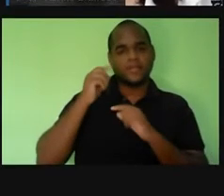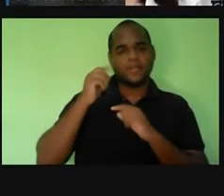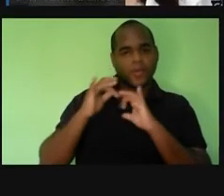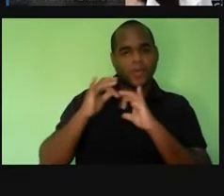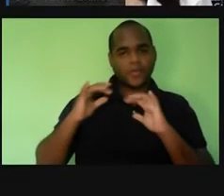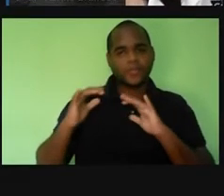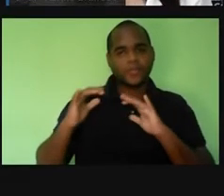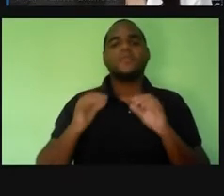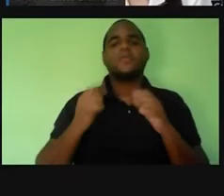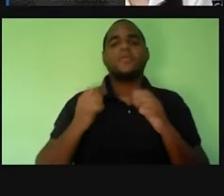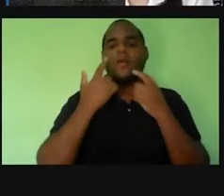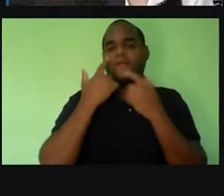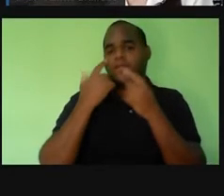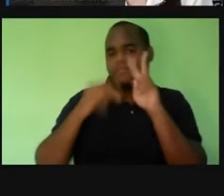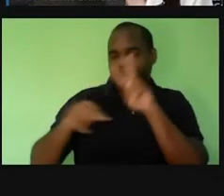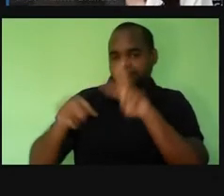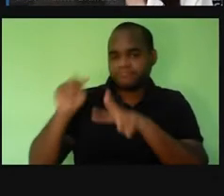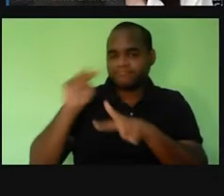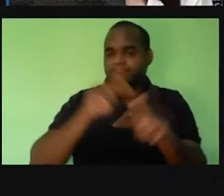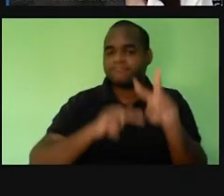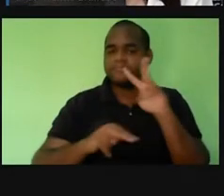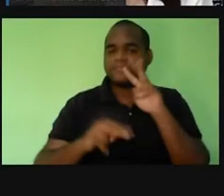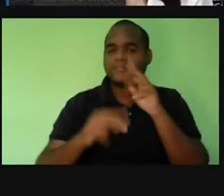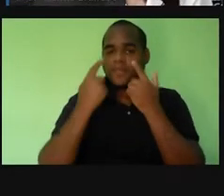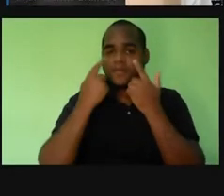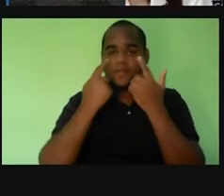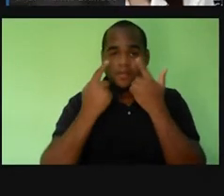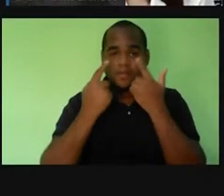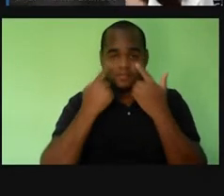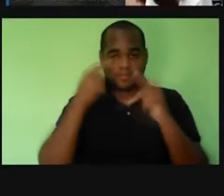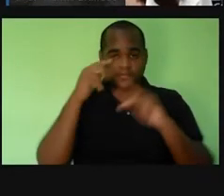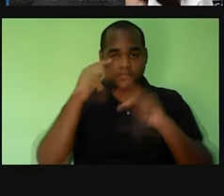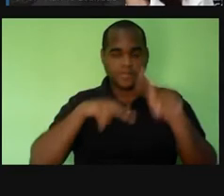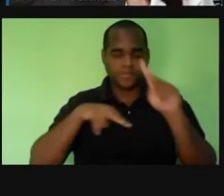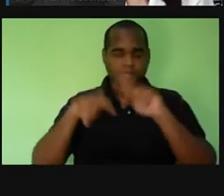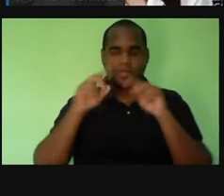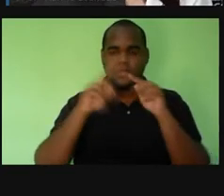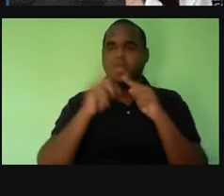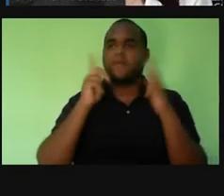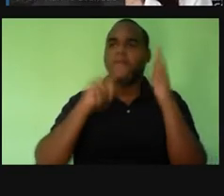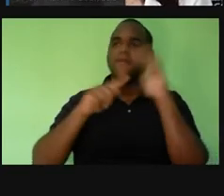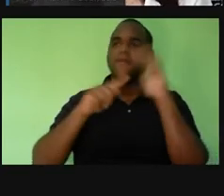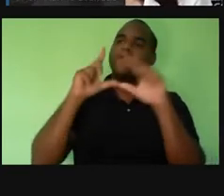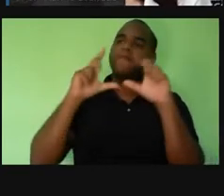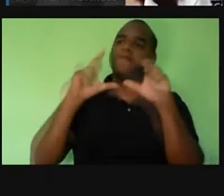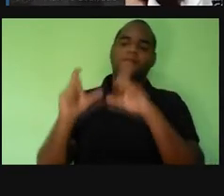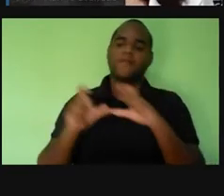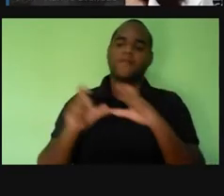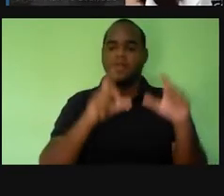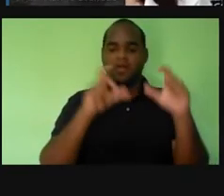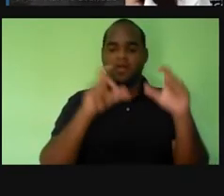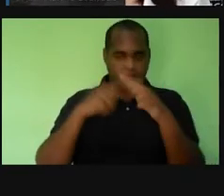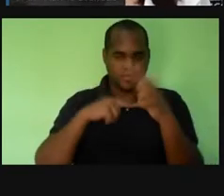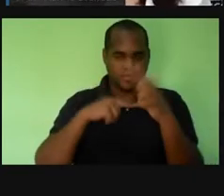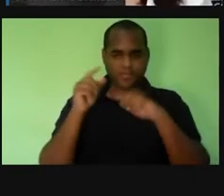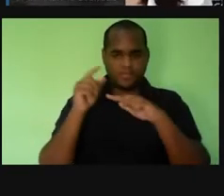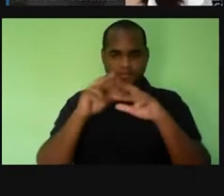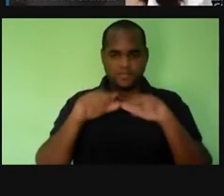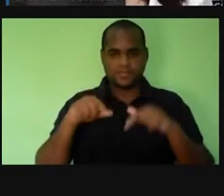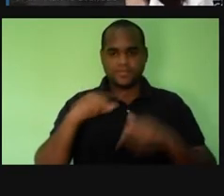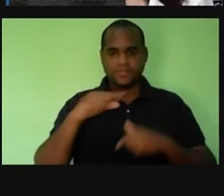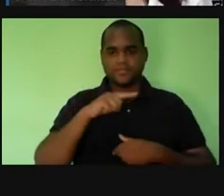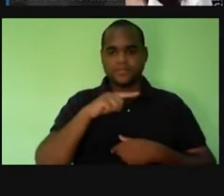A visão, como é que a gente forma a visão, Como é que a gente forma imagens e consegue observar tudo isso que tá ao nosso